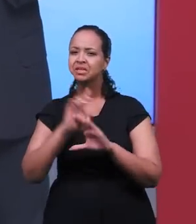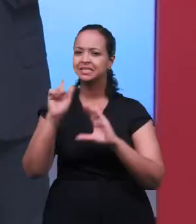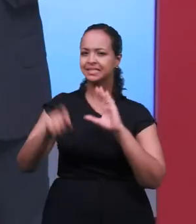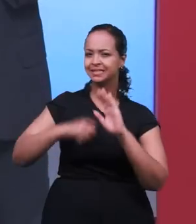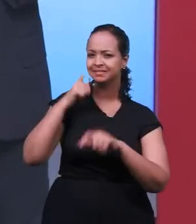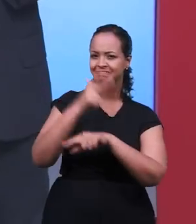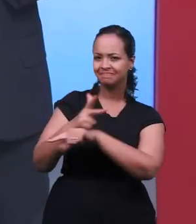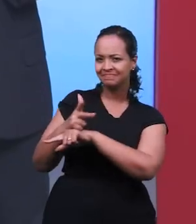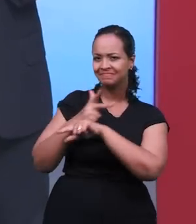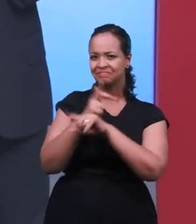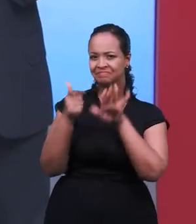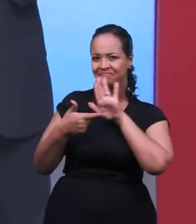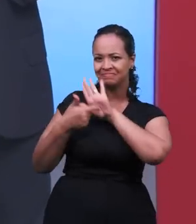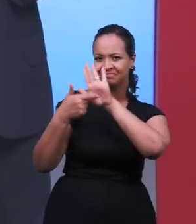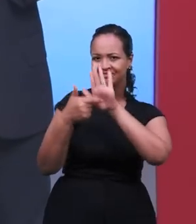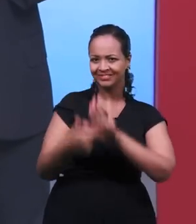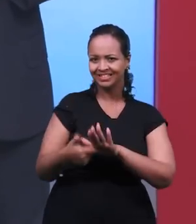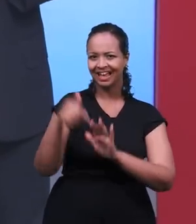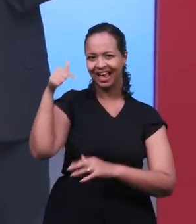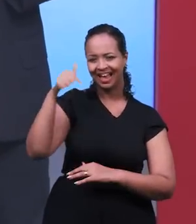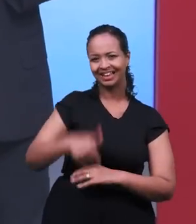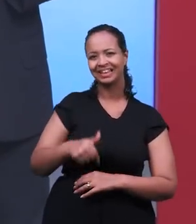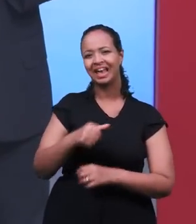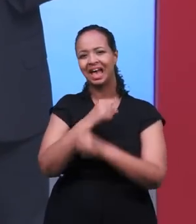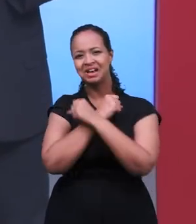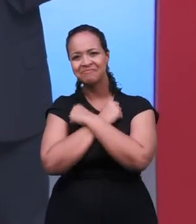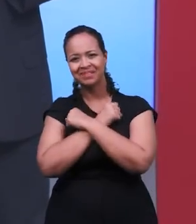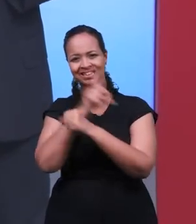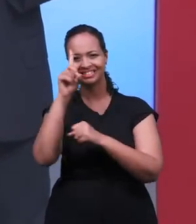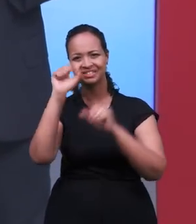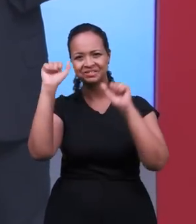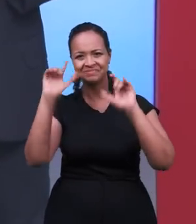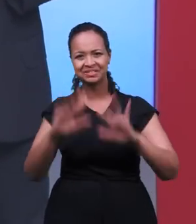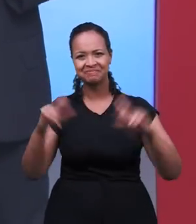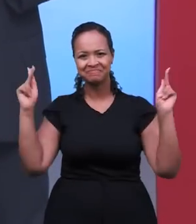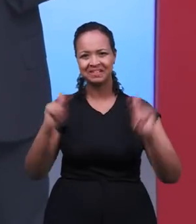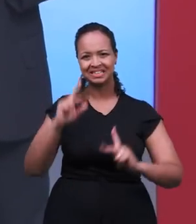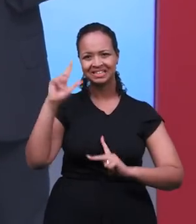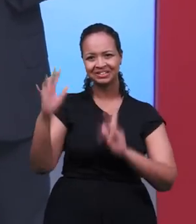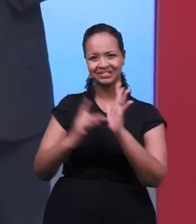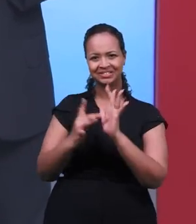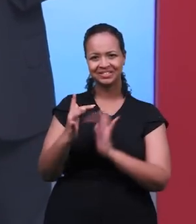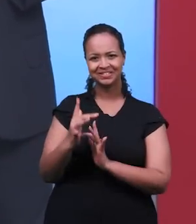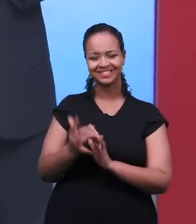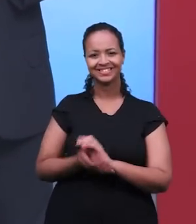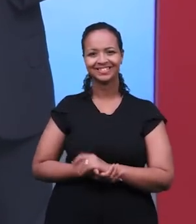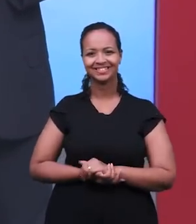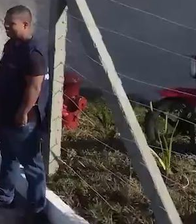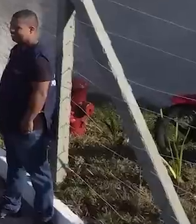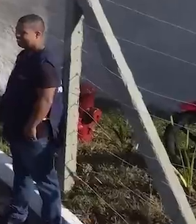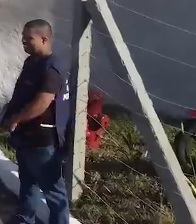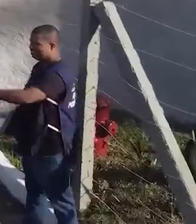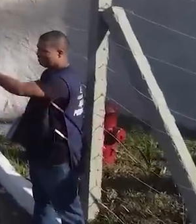imagens que preparamos para você aqui no Manaí News. Um grande abraço e Deus abençoe a paz do Senhor Jesus.